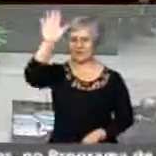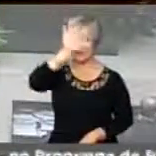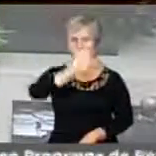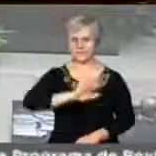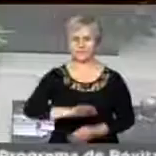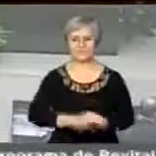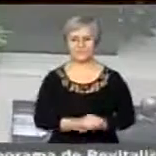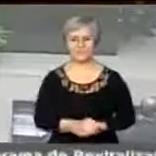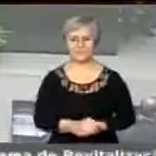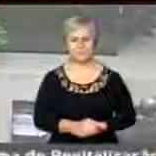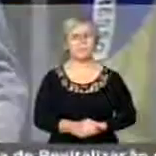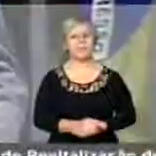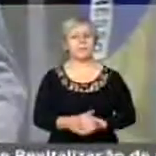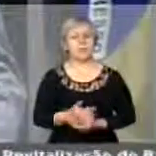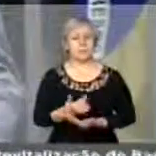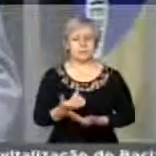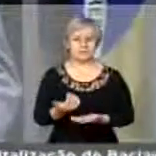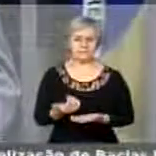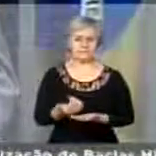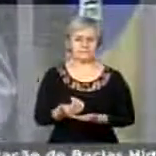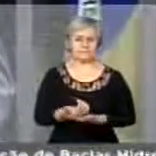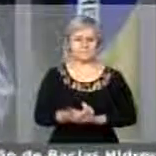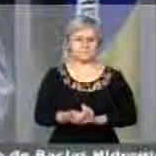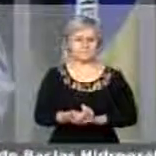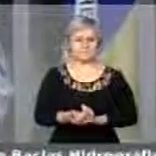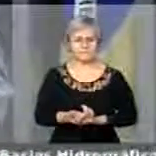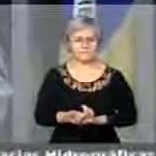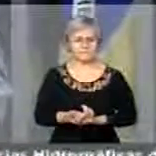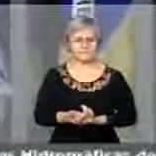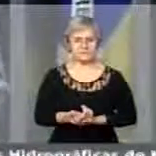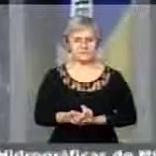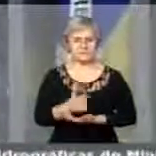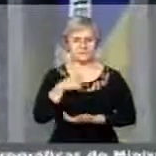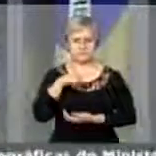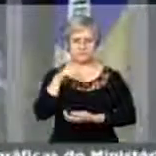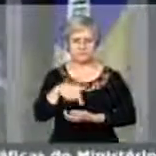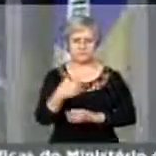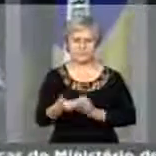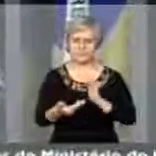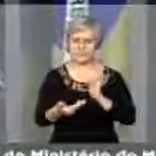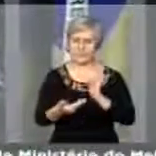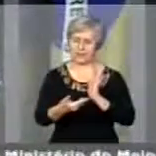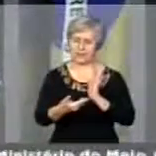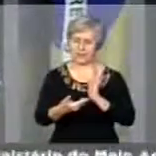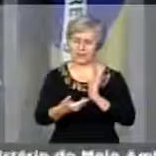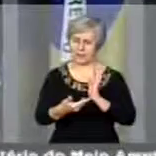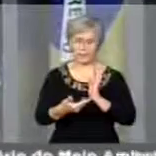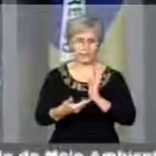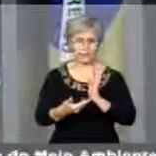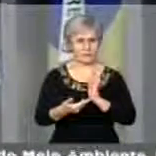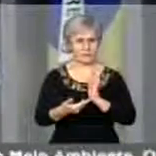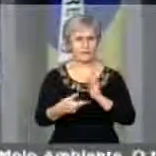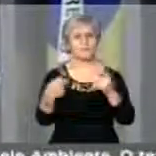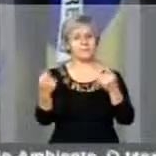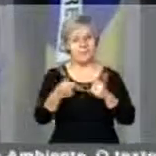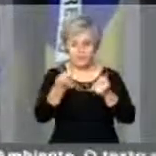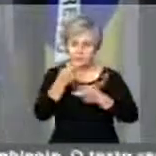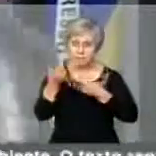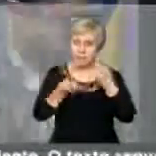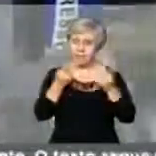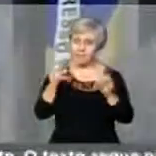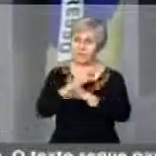seria uma missão justificável esta casa não se pronunciar sobre a